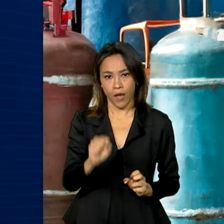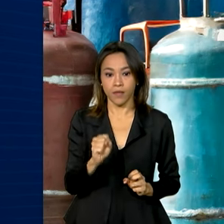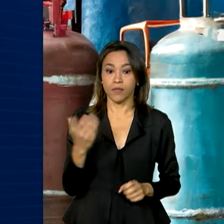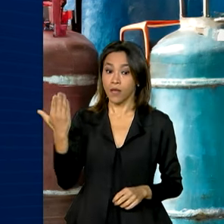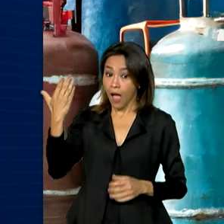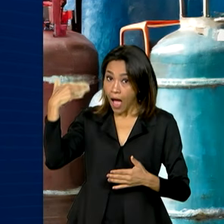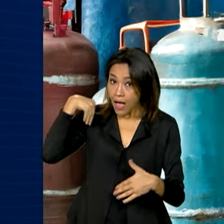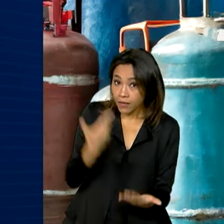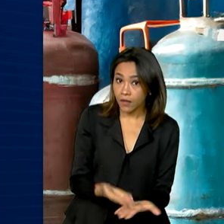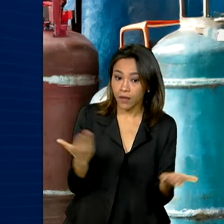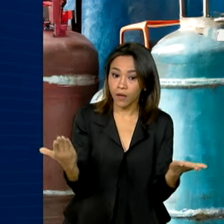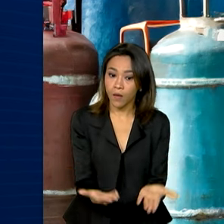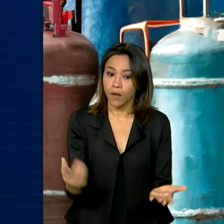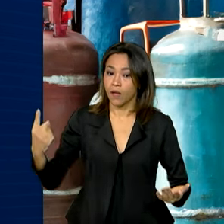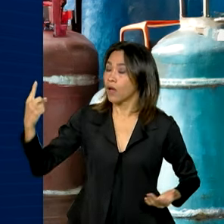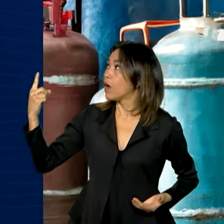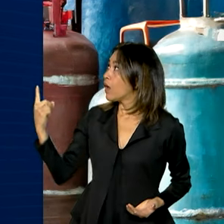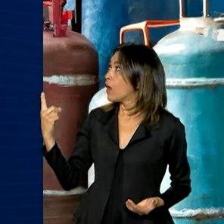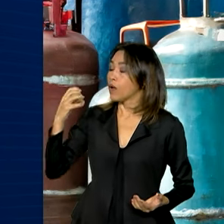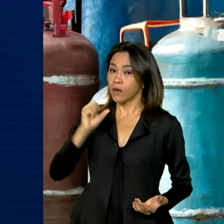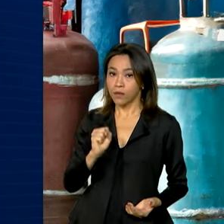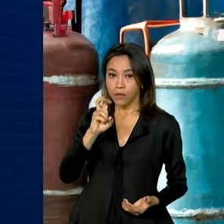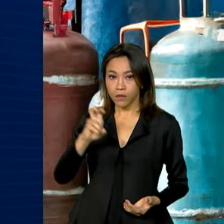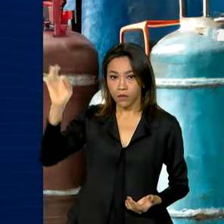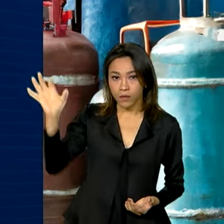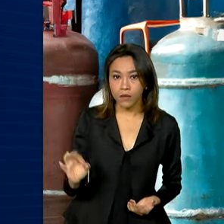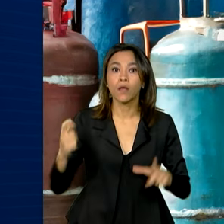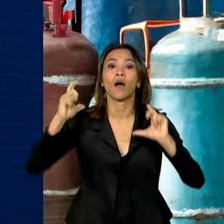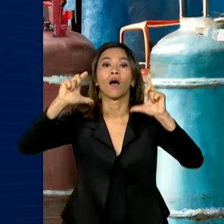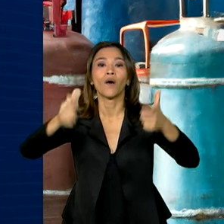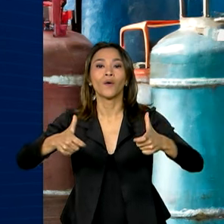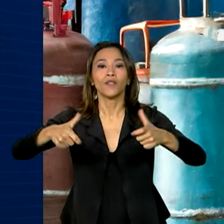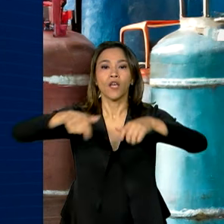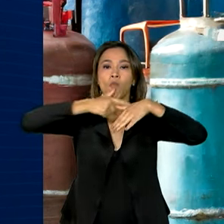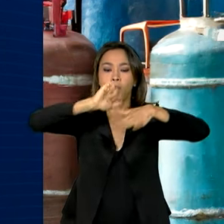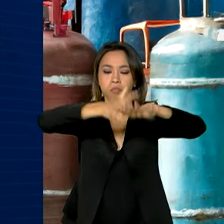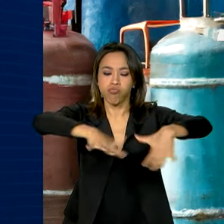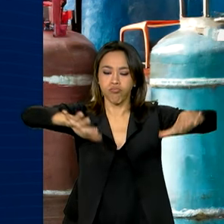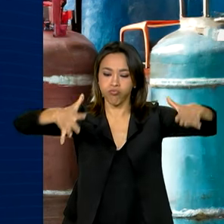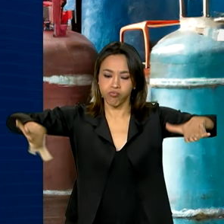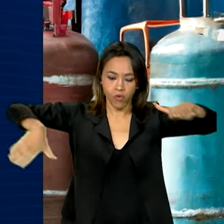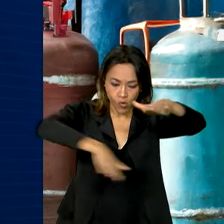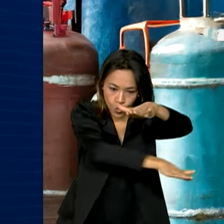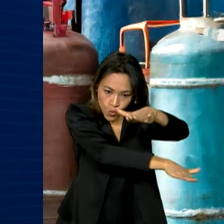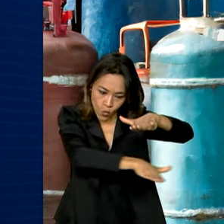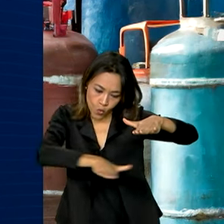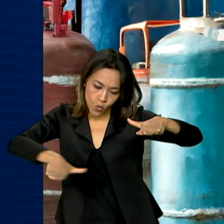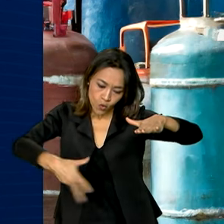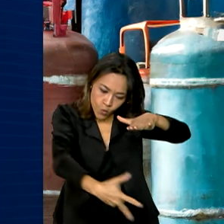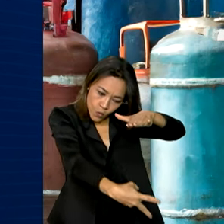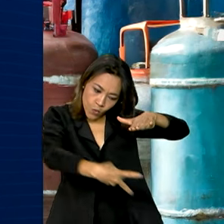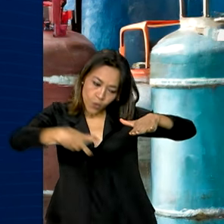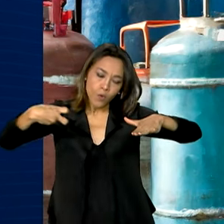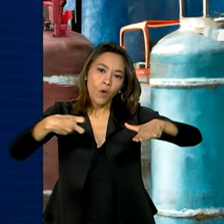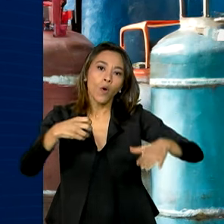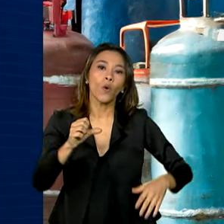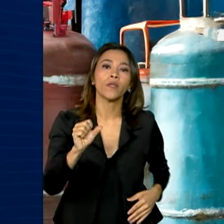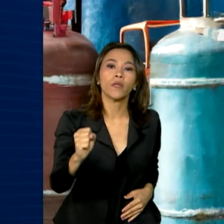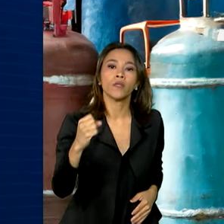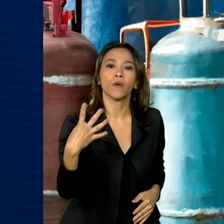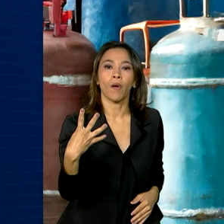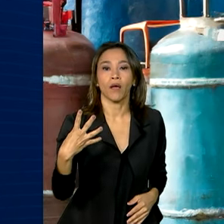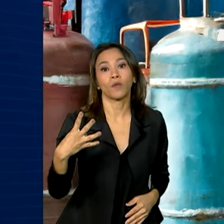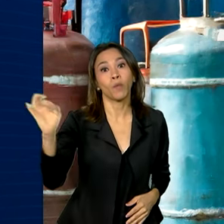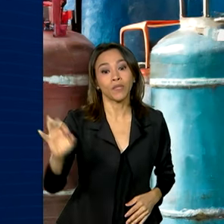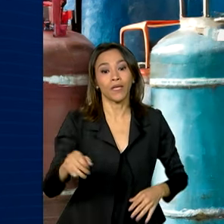produção de gás natural no Brasil é feita em ambiente marinho, sendo 84% em áreas